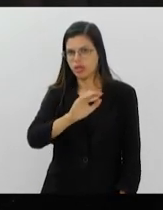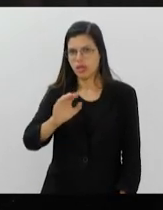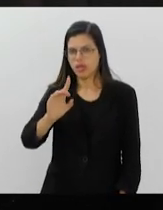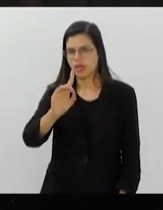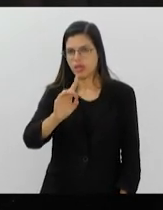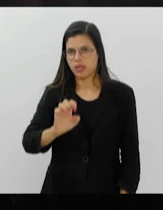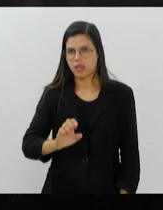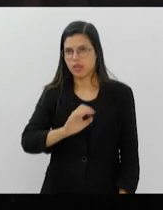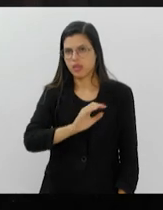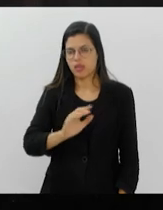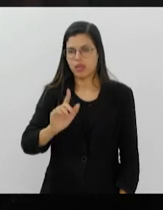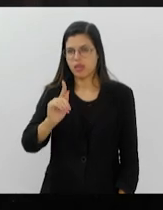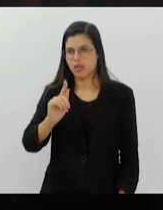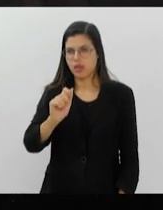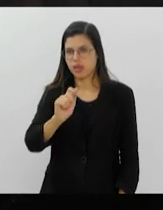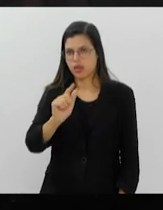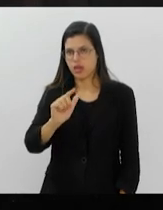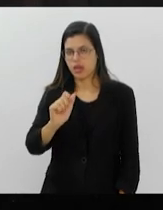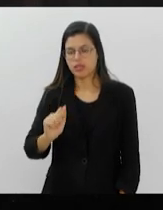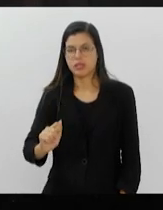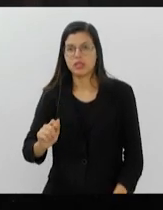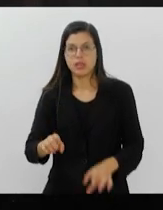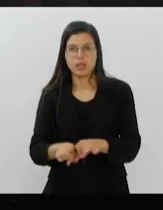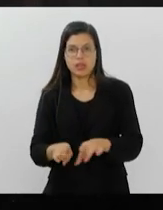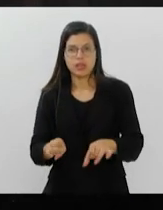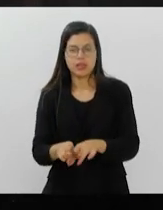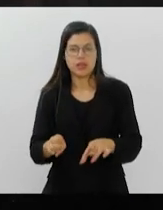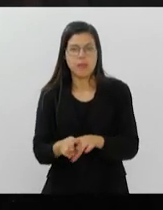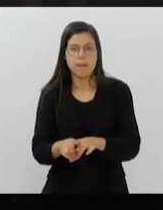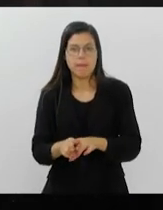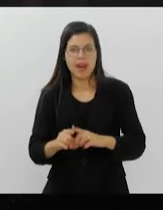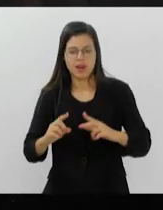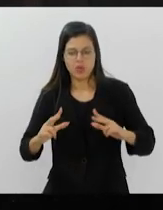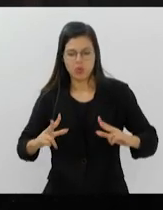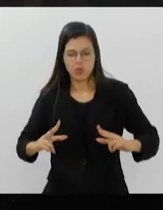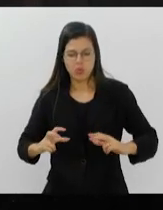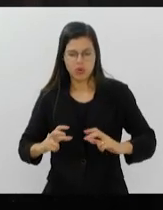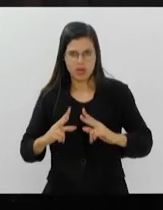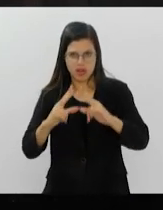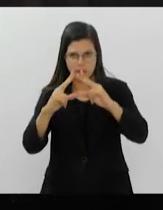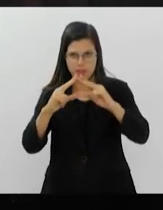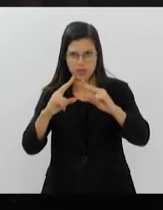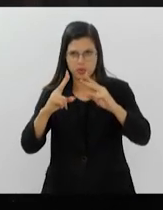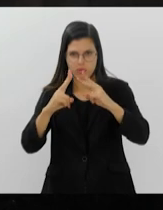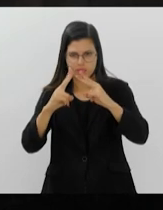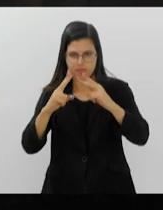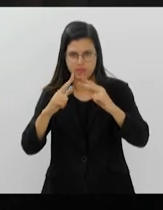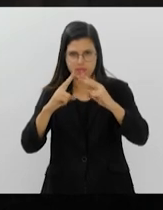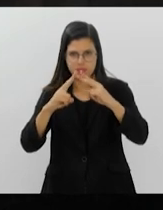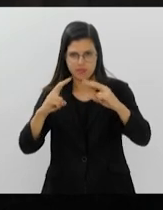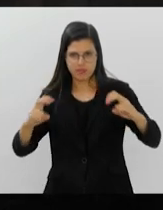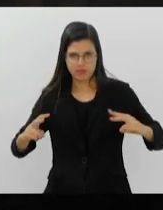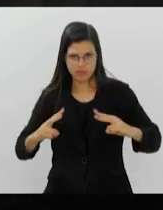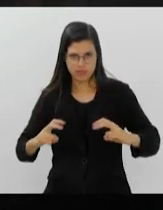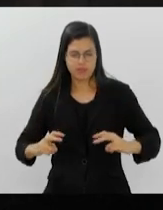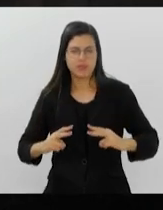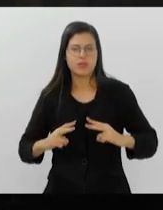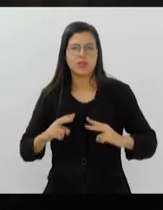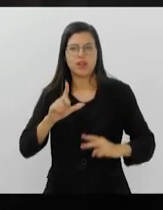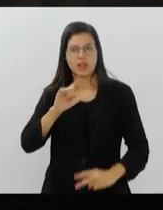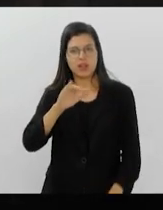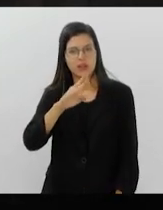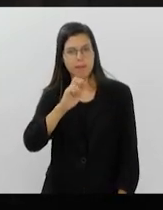no nosso Líbano, por lá estão as forças do Hezbollah,